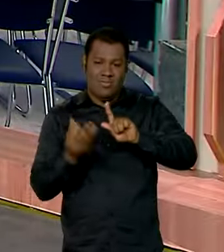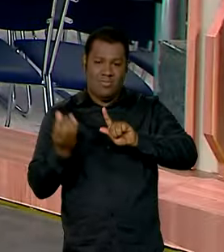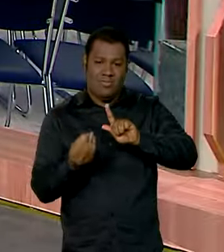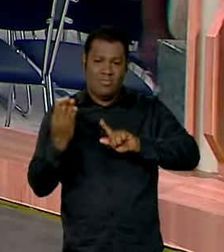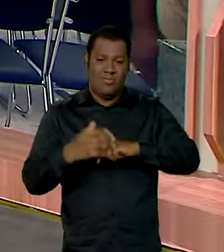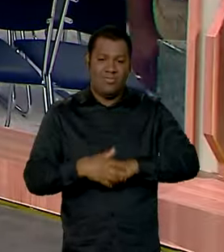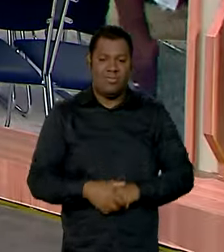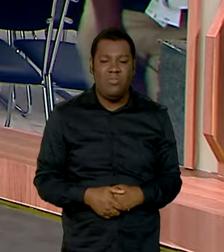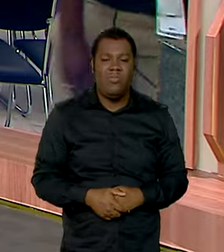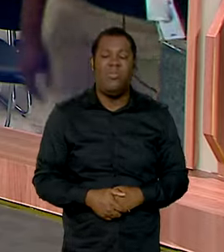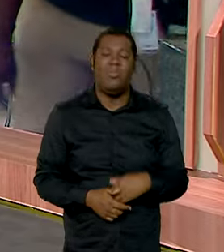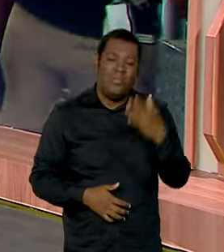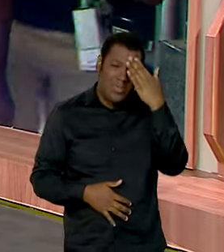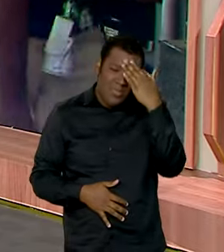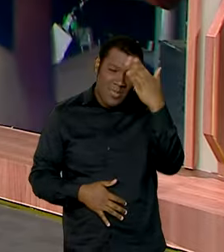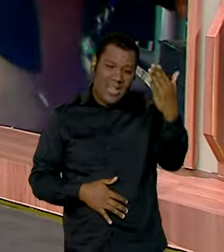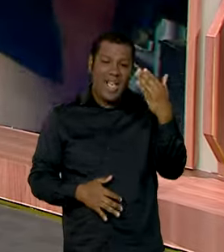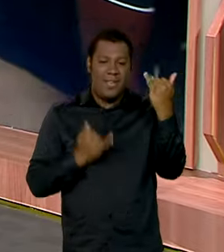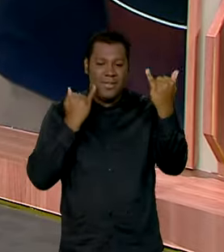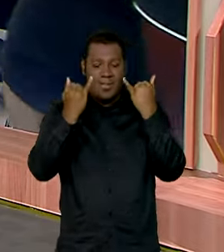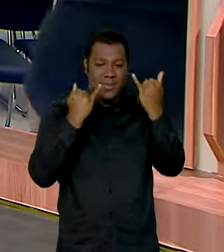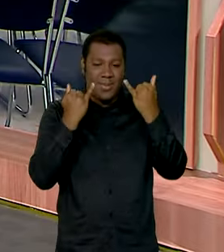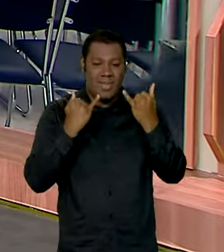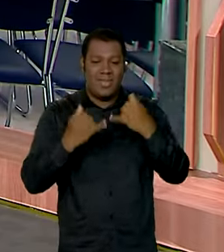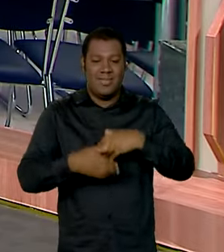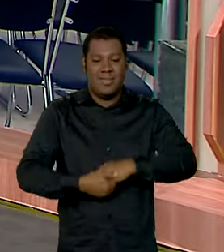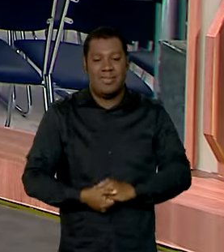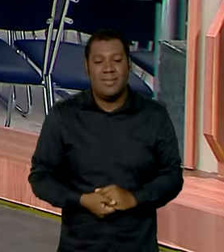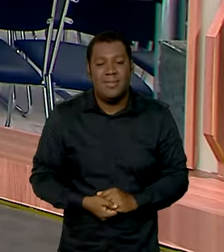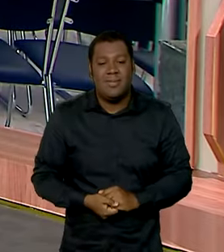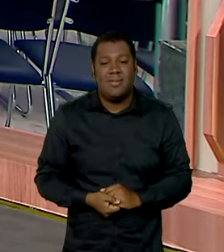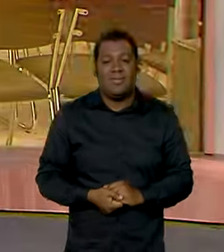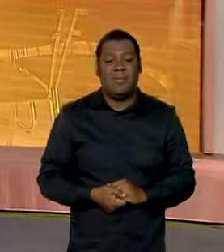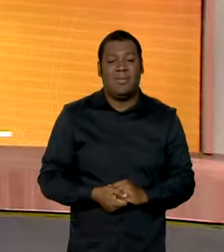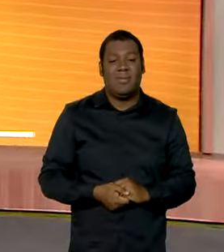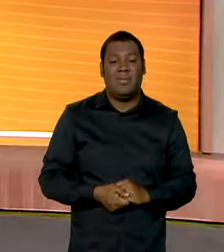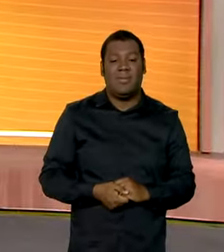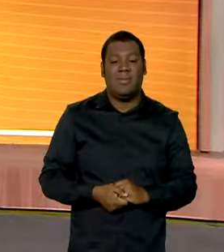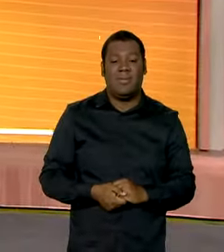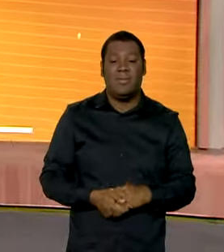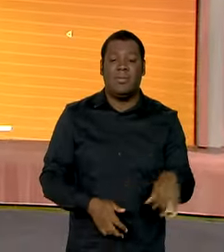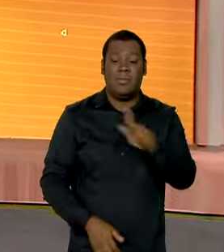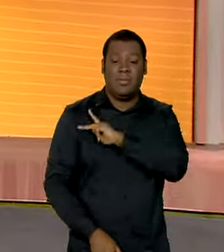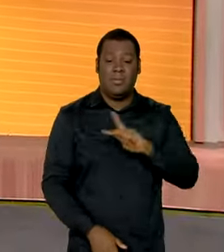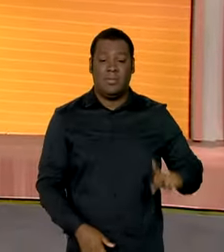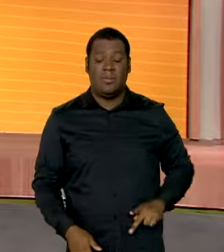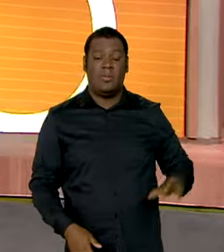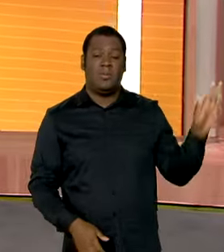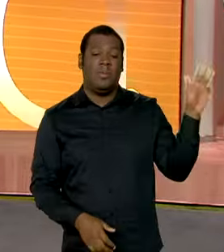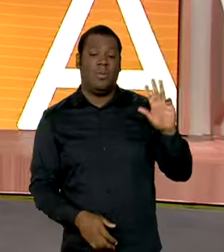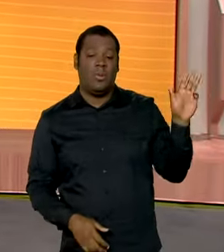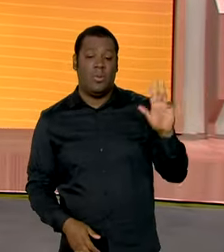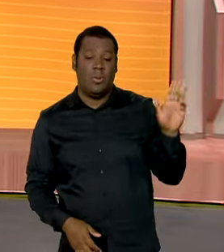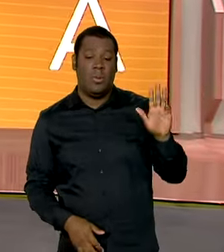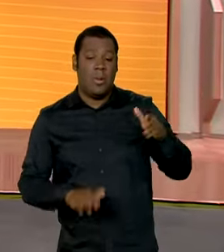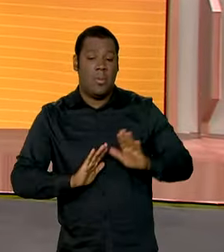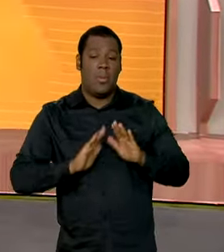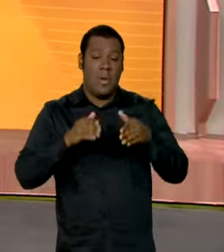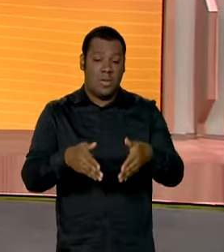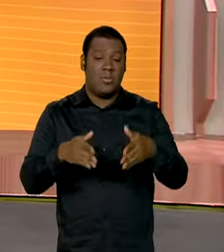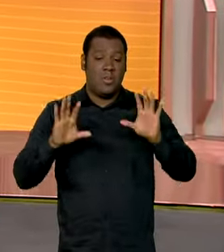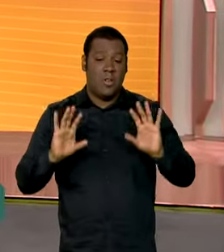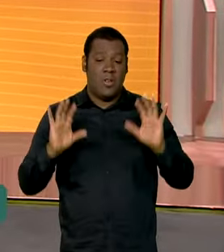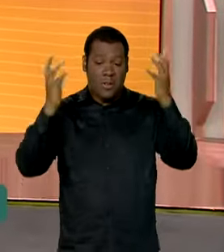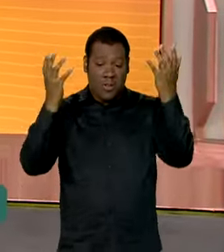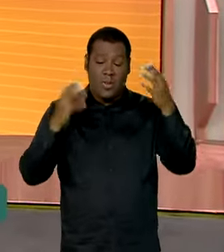Ok, Jéssica, obrigada pelas informações, bom trabalho aí para você. E o presidente Lula participou da cerimônia em